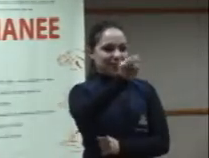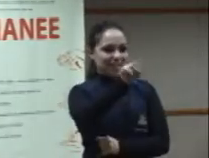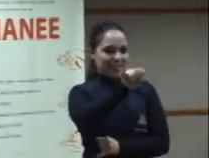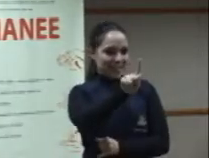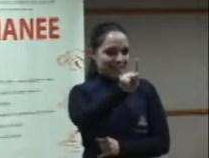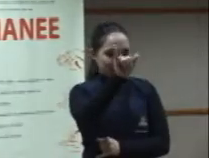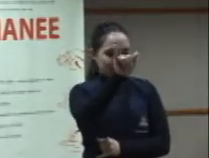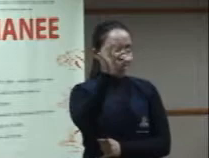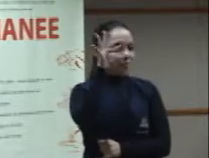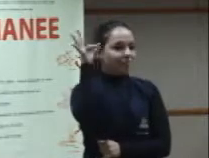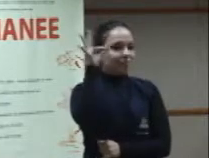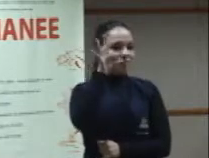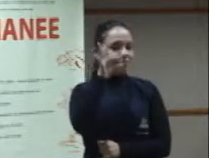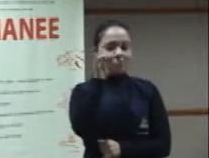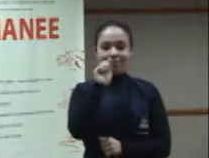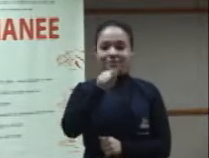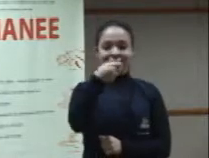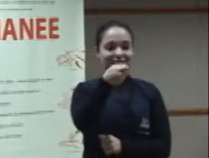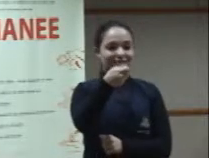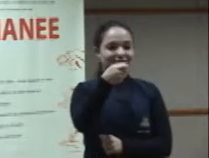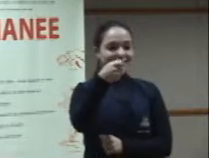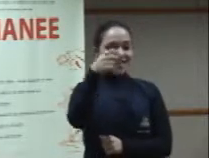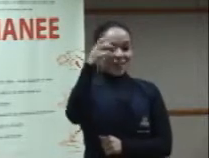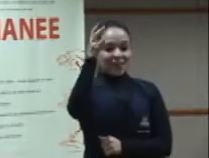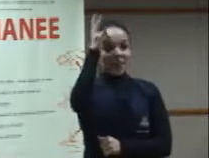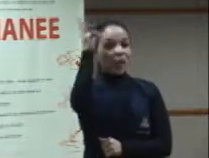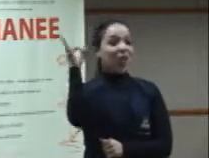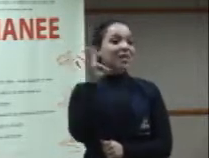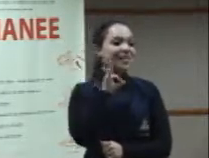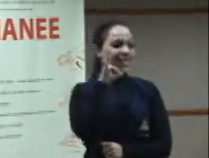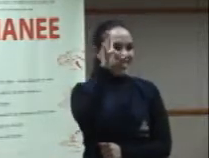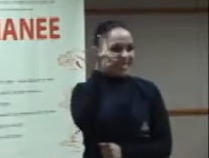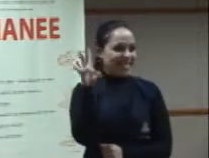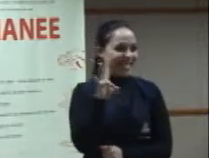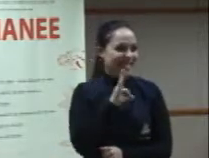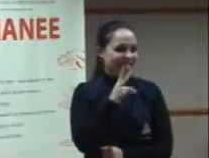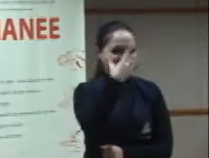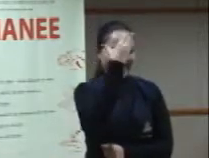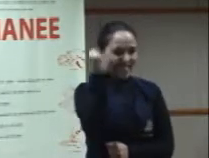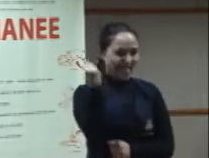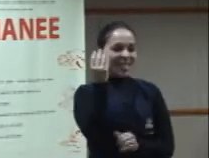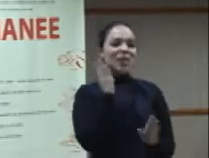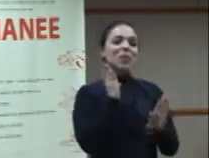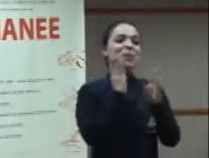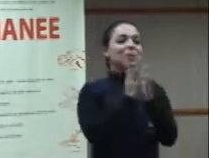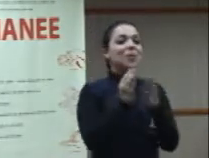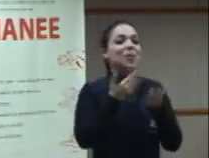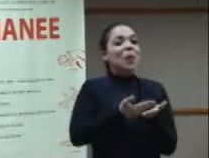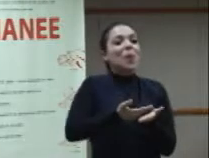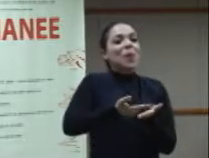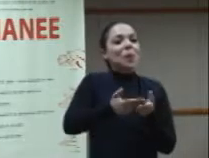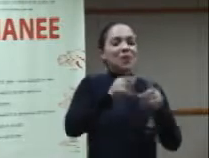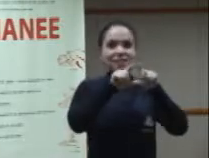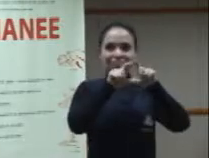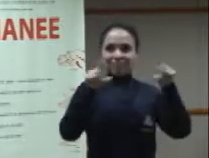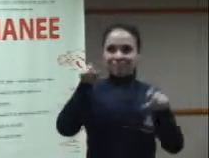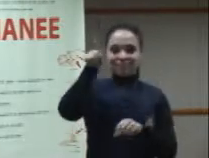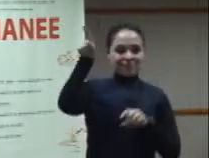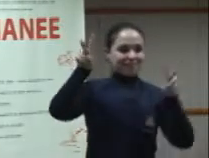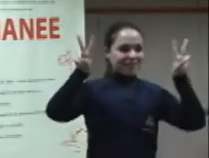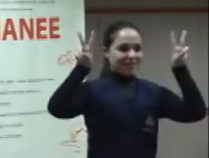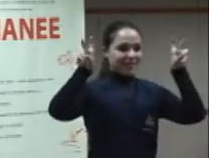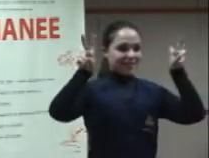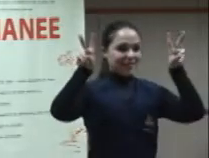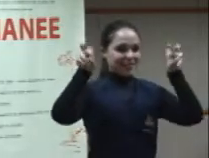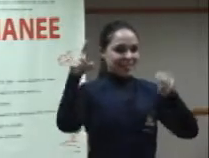aí. Então, vamos ao próximo slide. E eu queria começar com uma palavra de Kofi Annan, ex-secretário